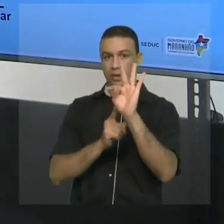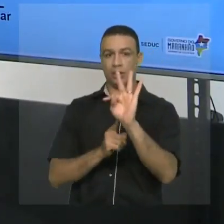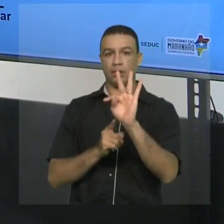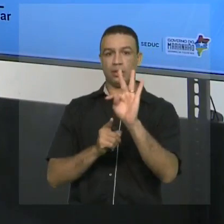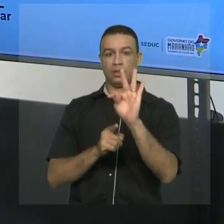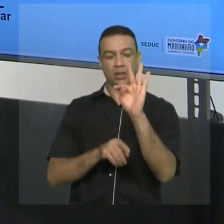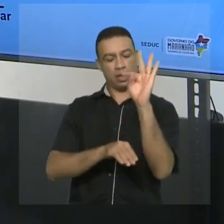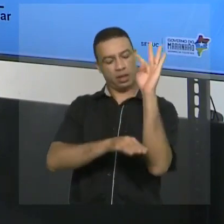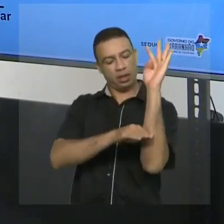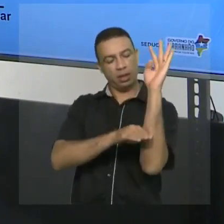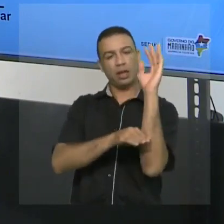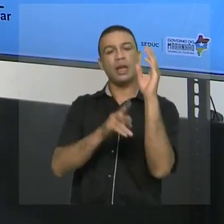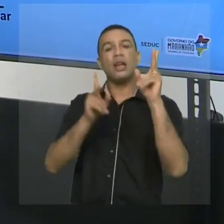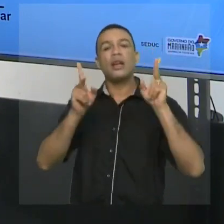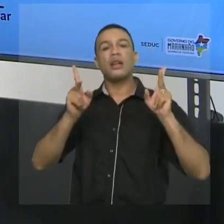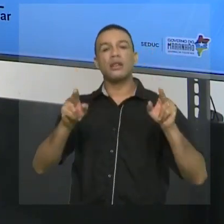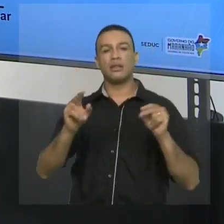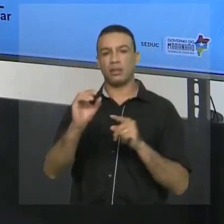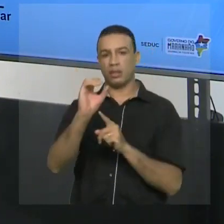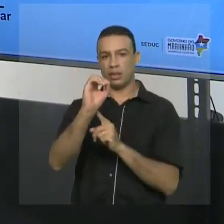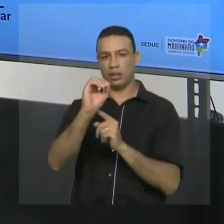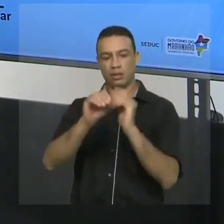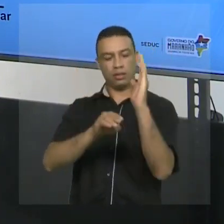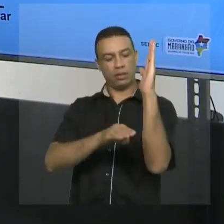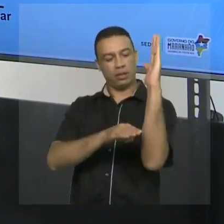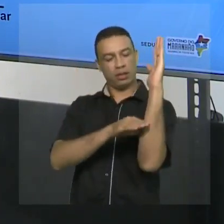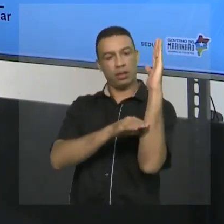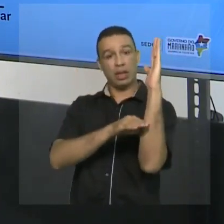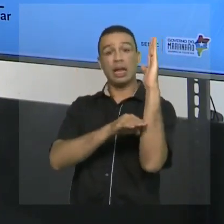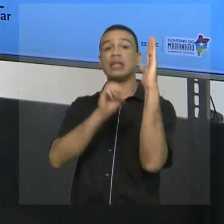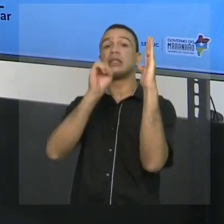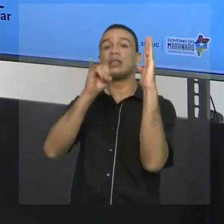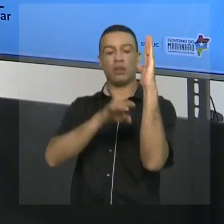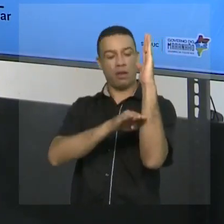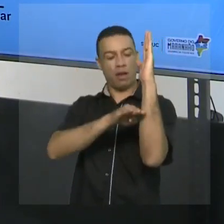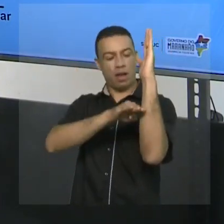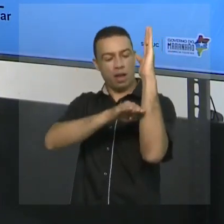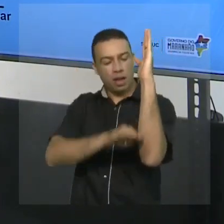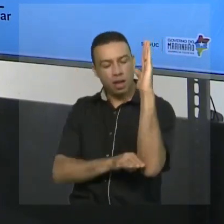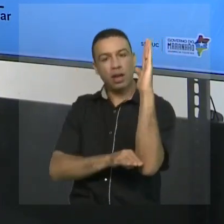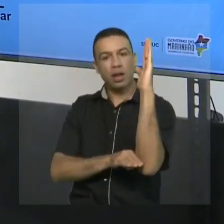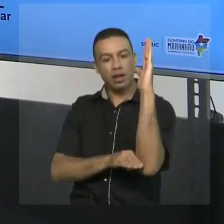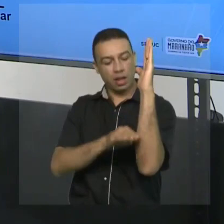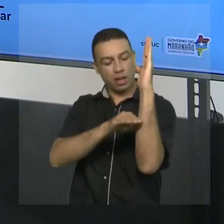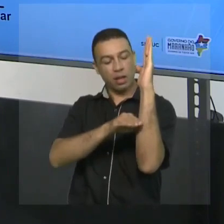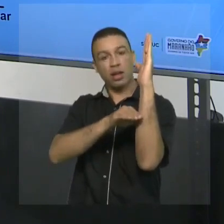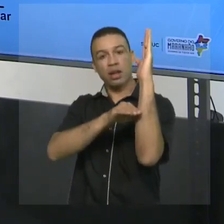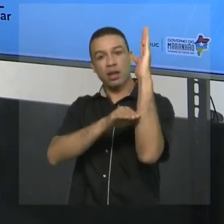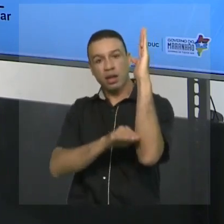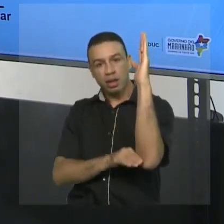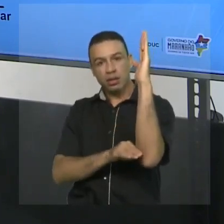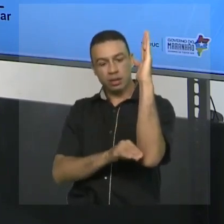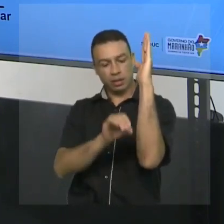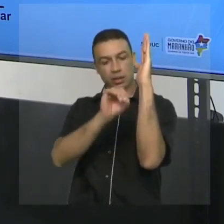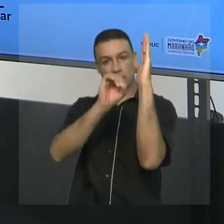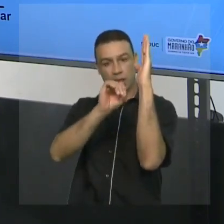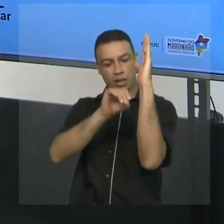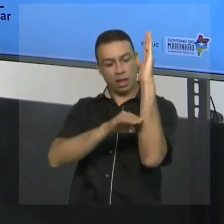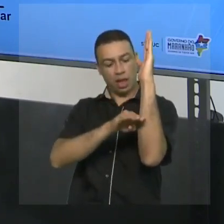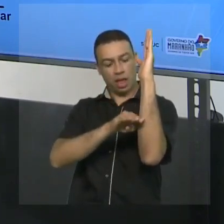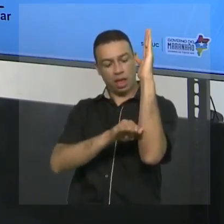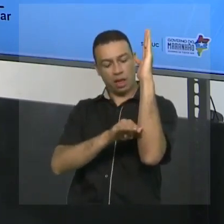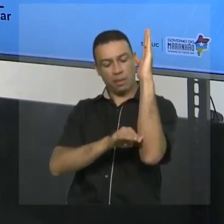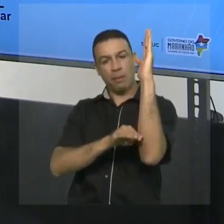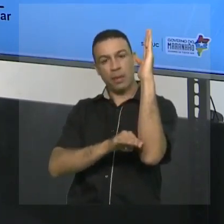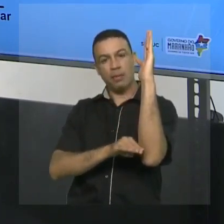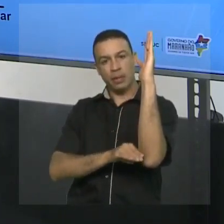zero. Se eu for para baixo, para o subsolo, eu estou indo para andares abaixo de zero. E isso